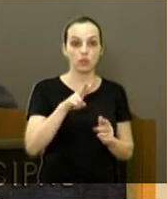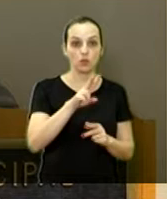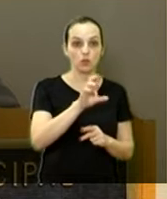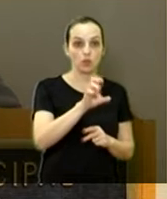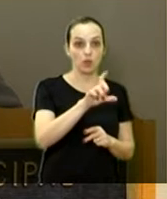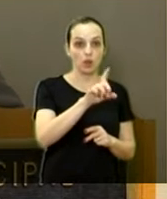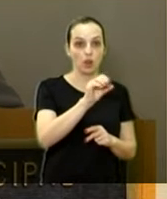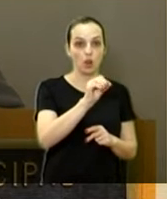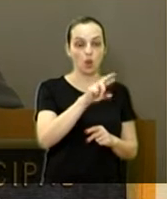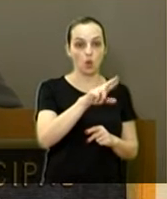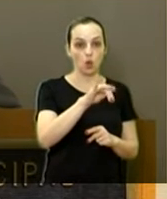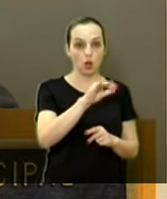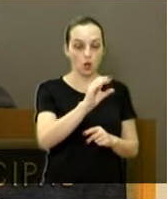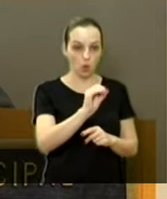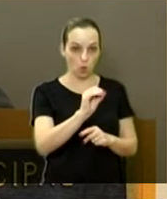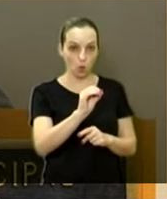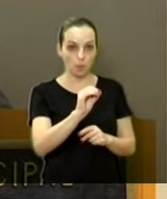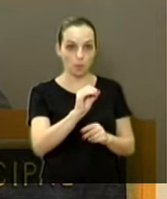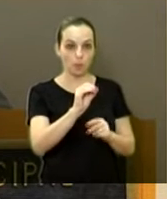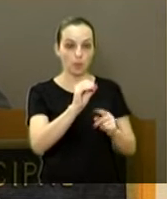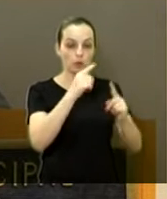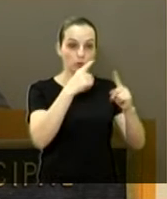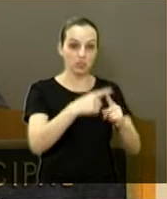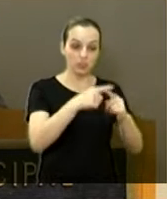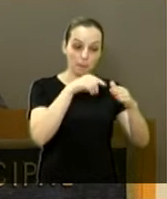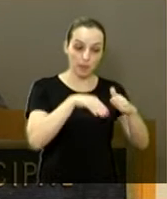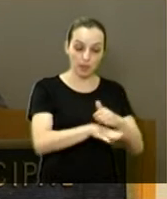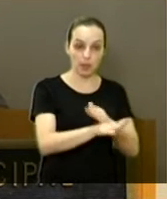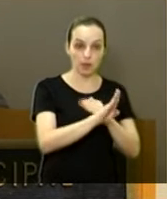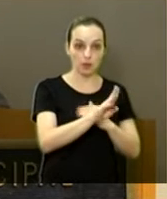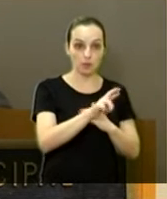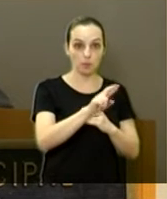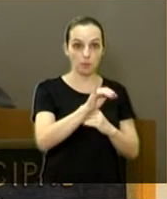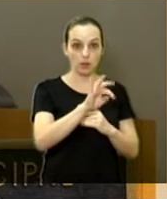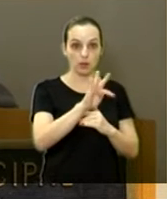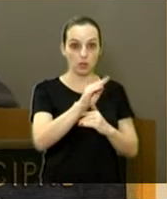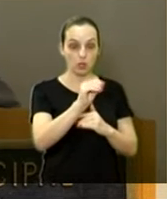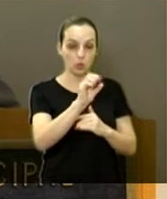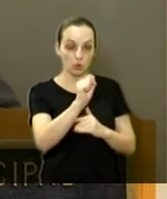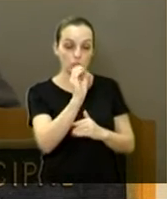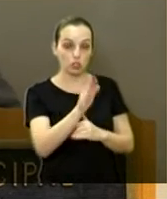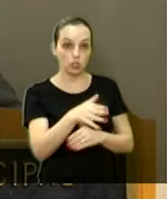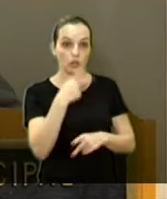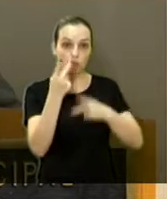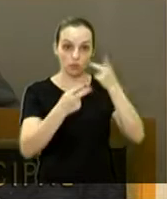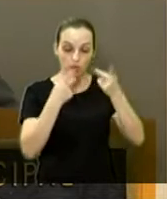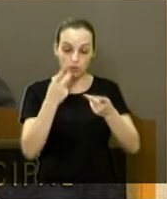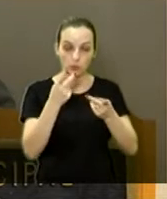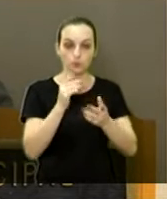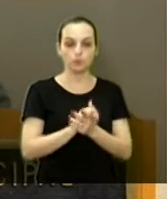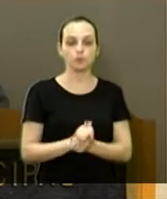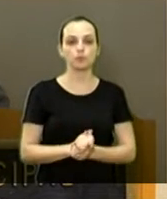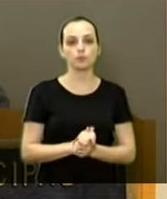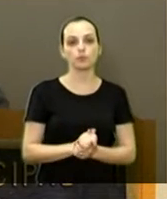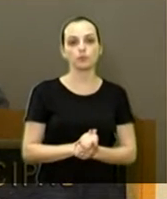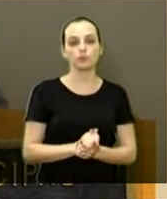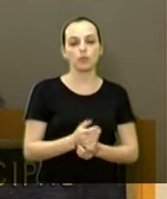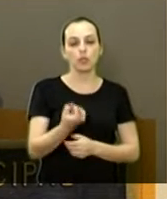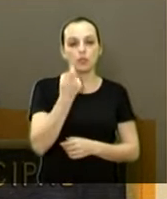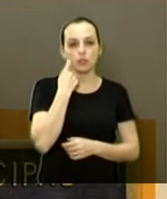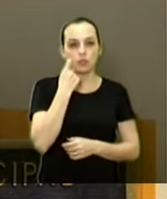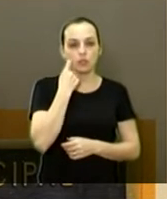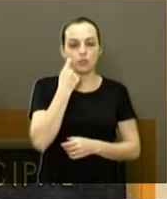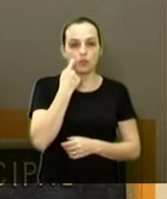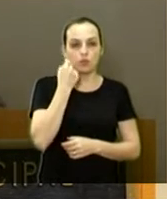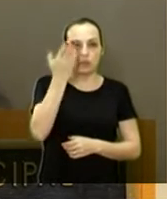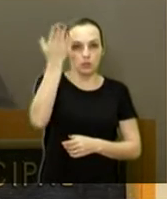do cemitério dos Britos, mas já foi falado aqui, vamos adiantar um pouquinho. Na sexta-feira retrasada,